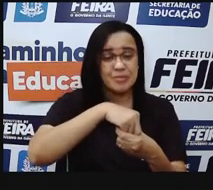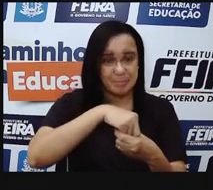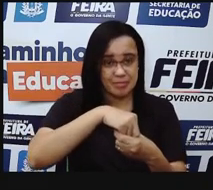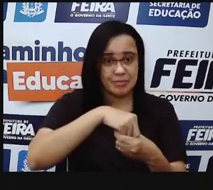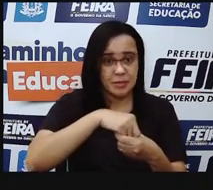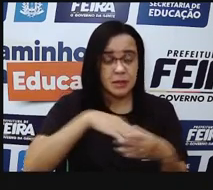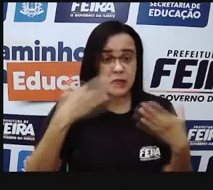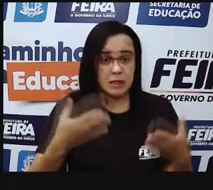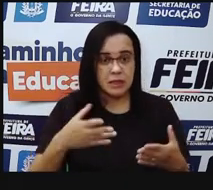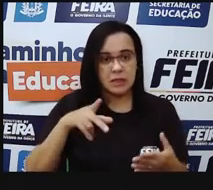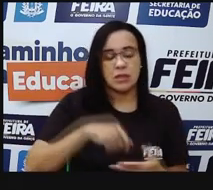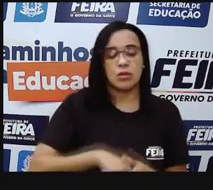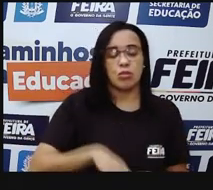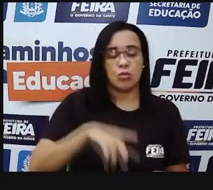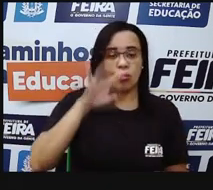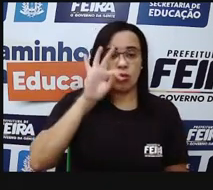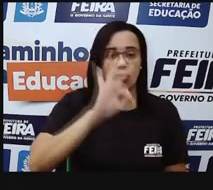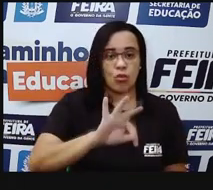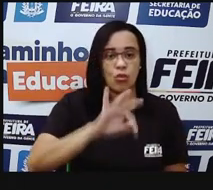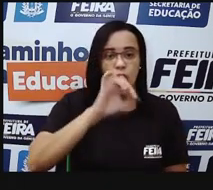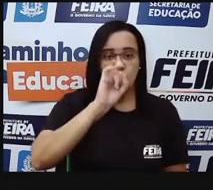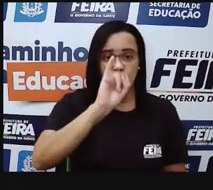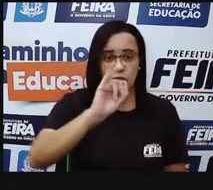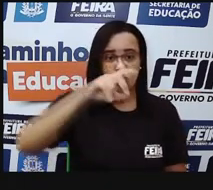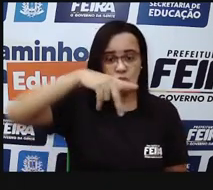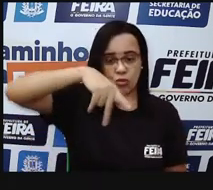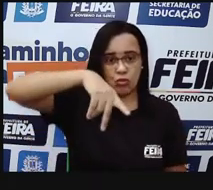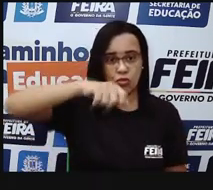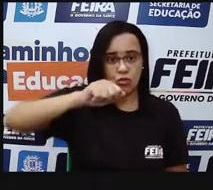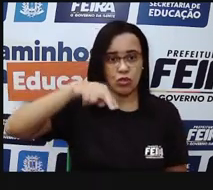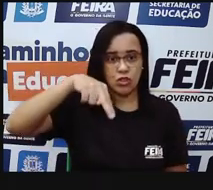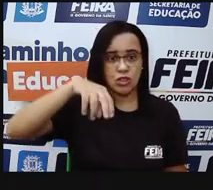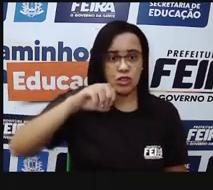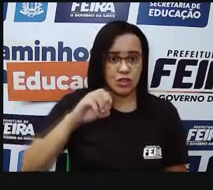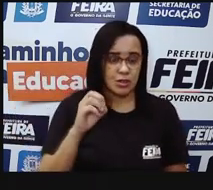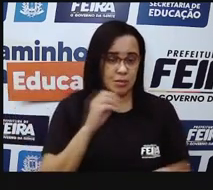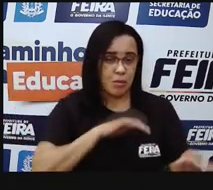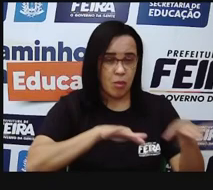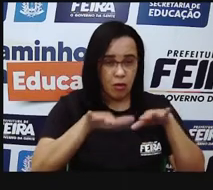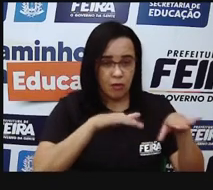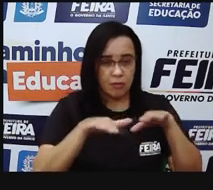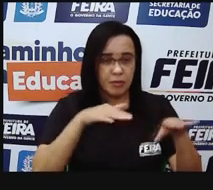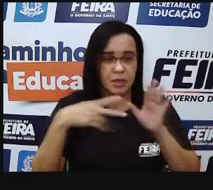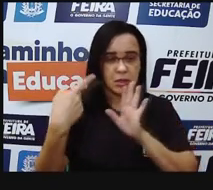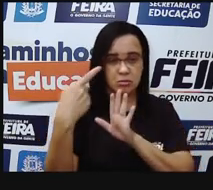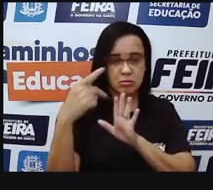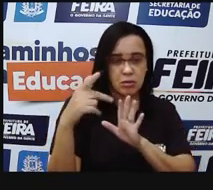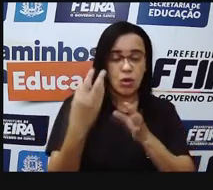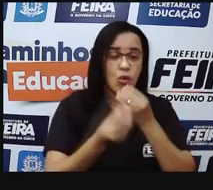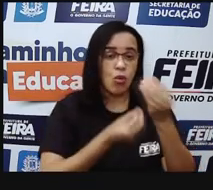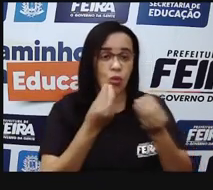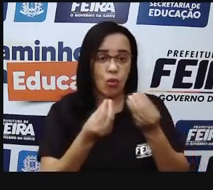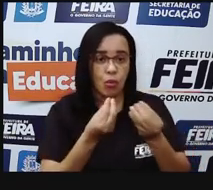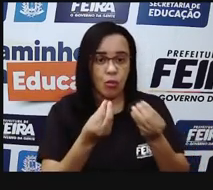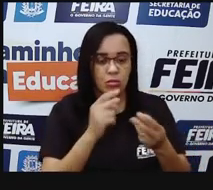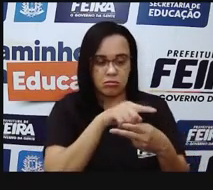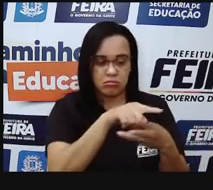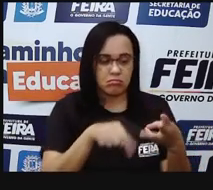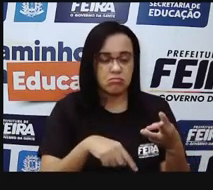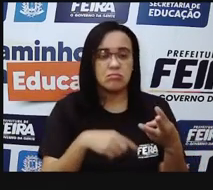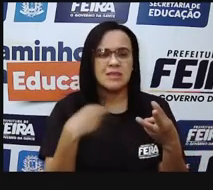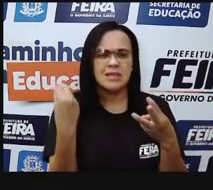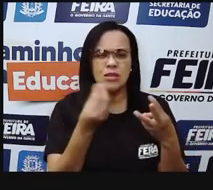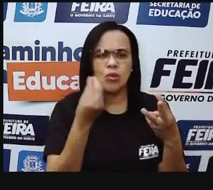tífano se movimenta, ela acaba se movimentando também esses três ossinhos. E o que que esses três ossinhos